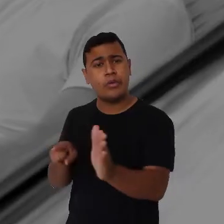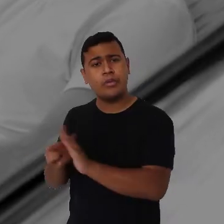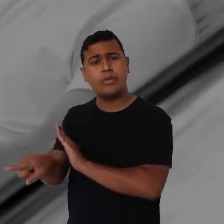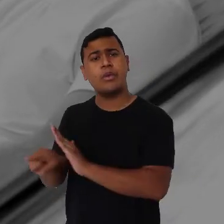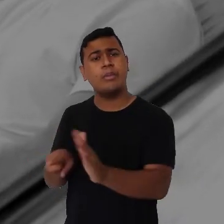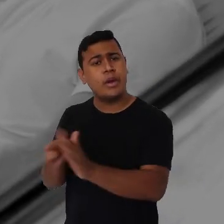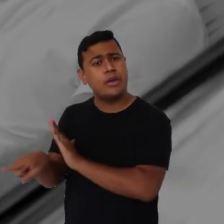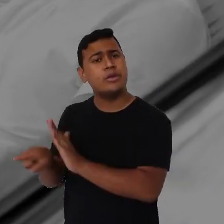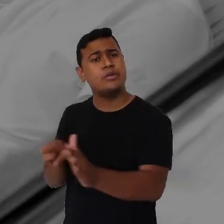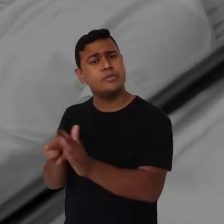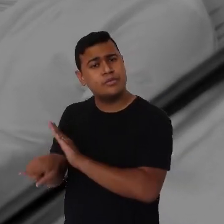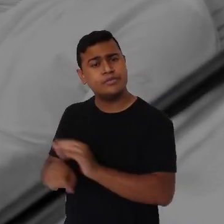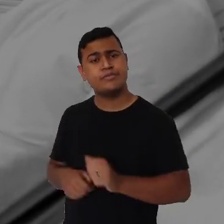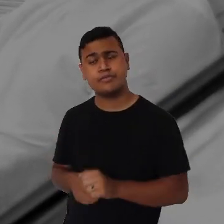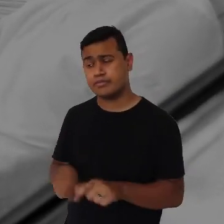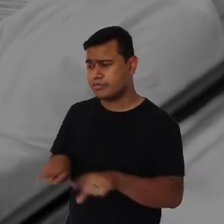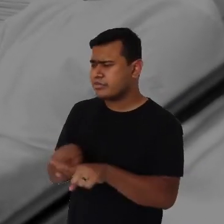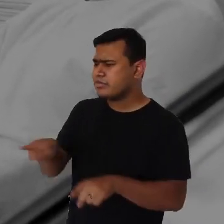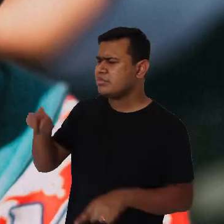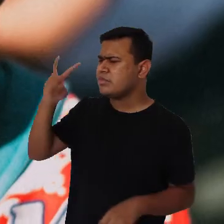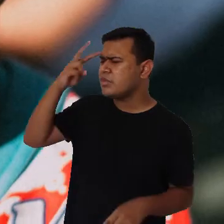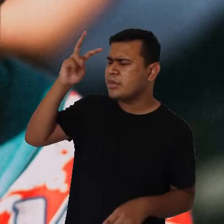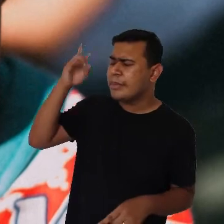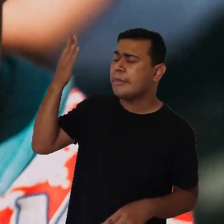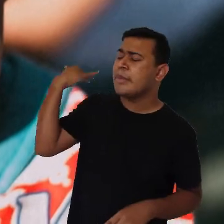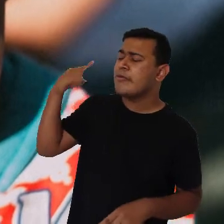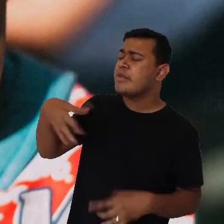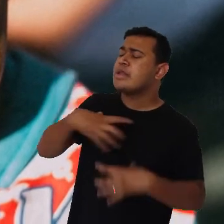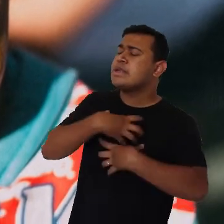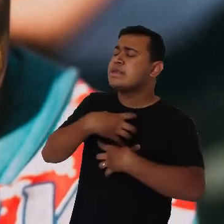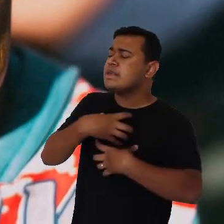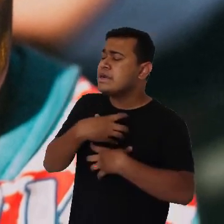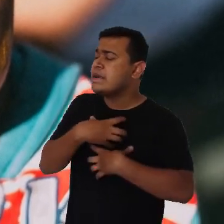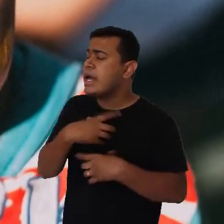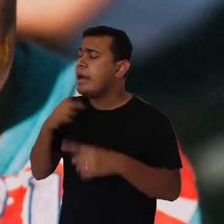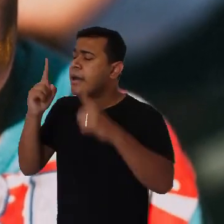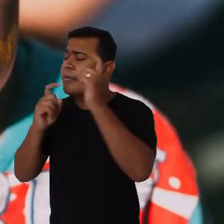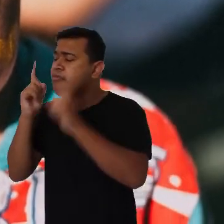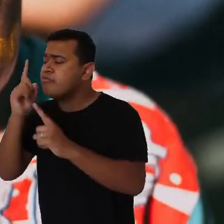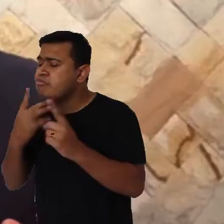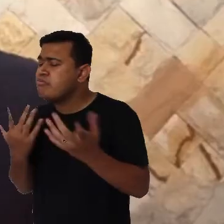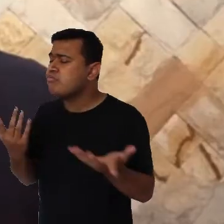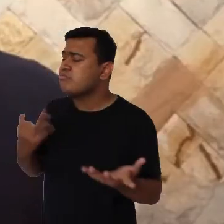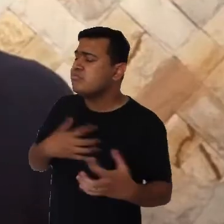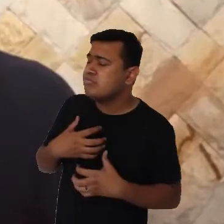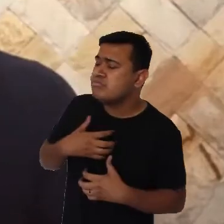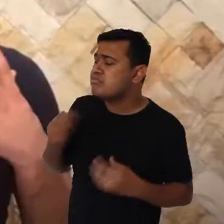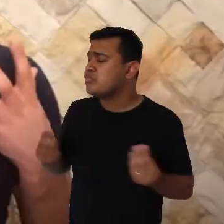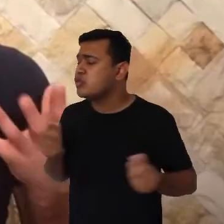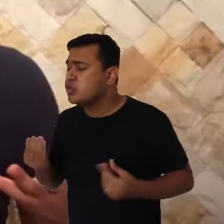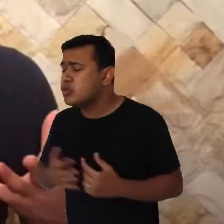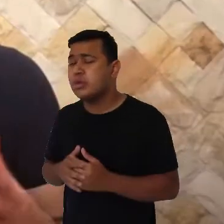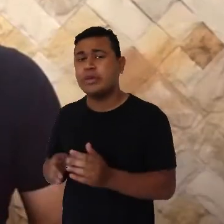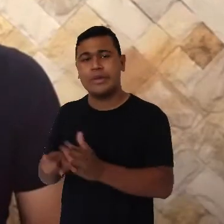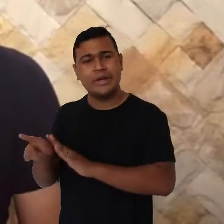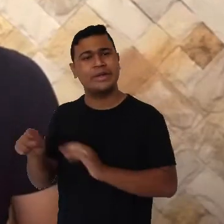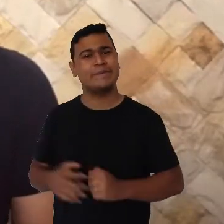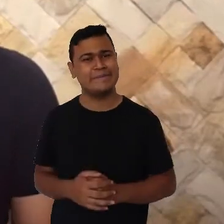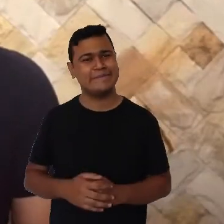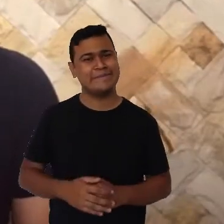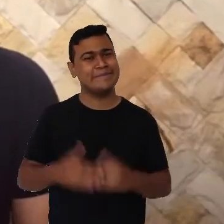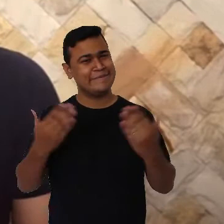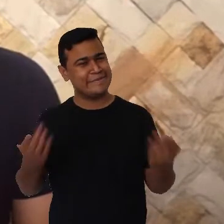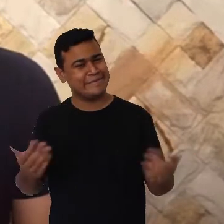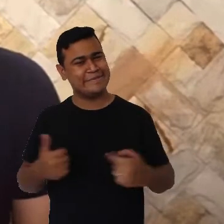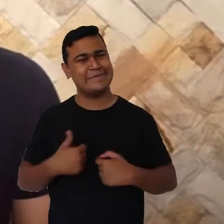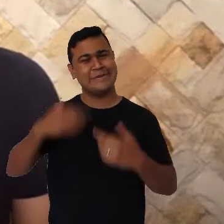pedir para que a criança lembre de algum momento que ela sentiu uma emoção parecida e assim por diante. Então é isso. Eu quero